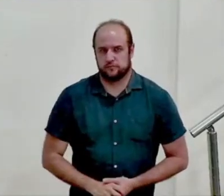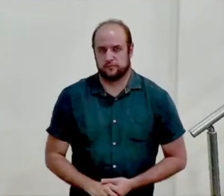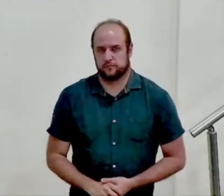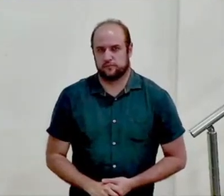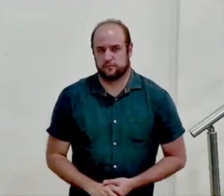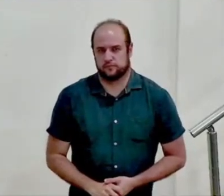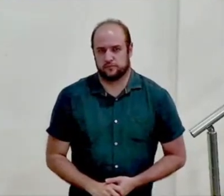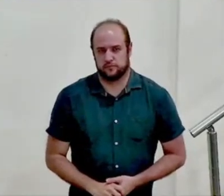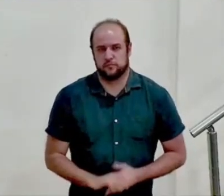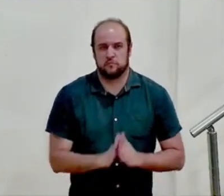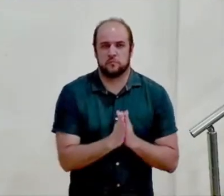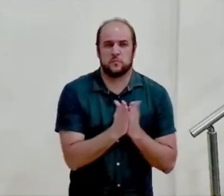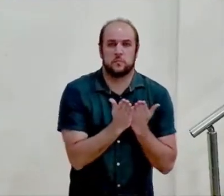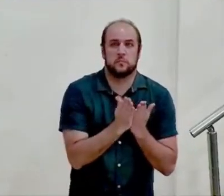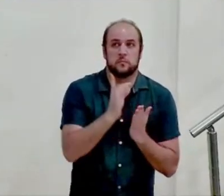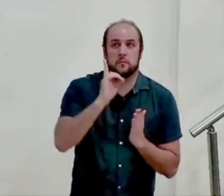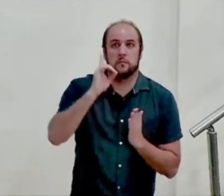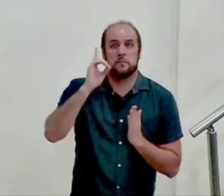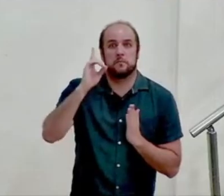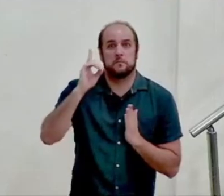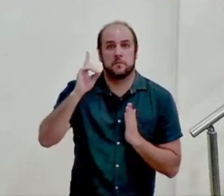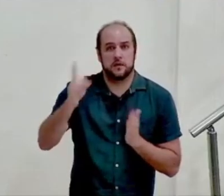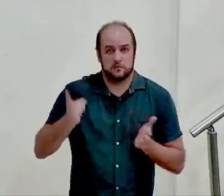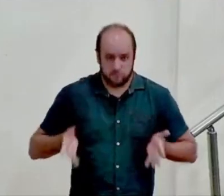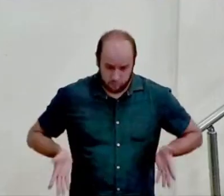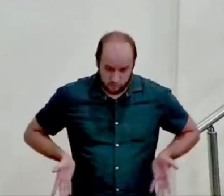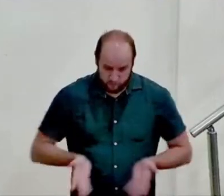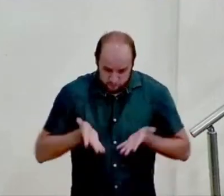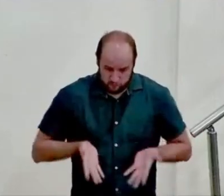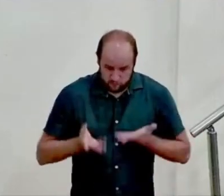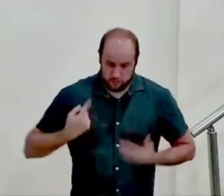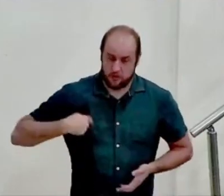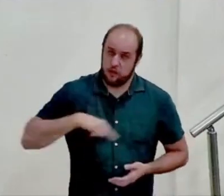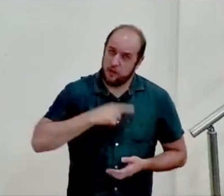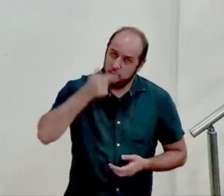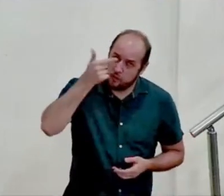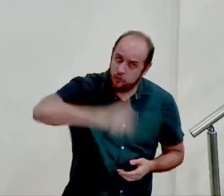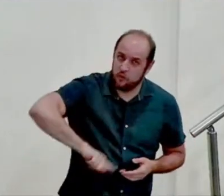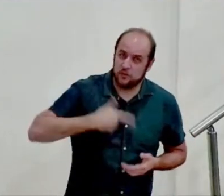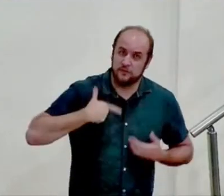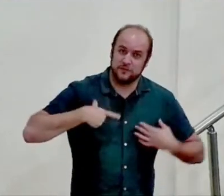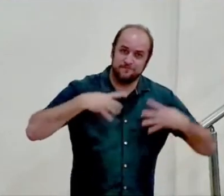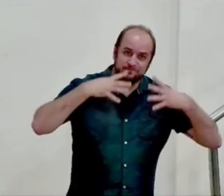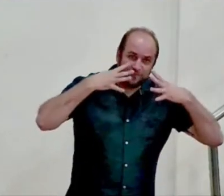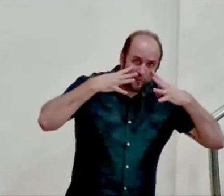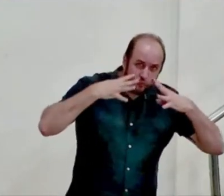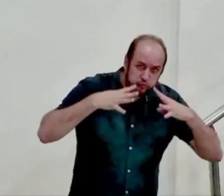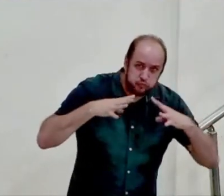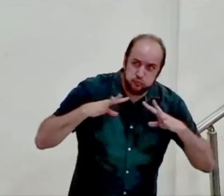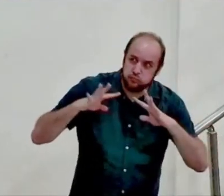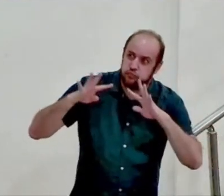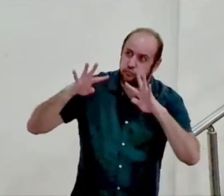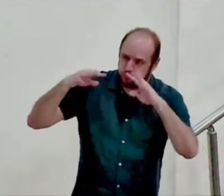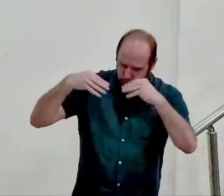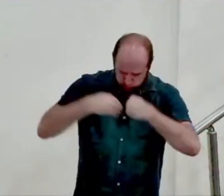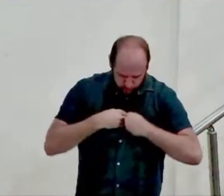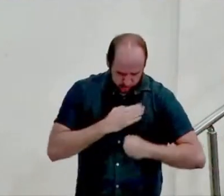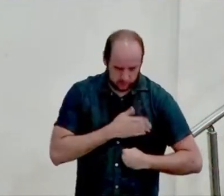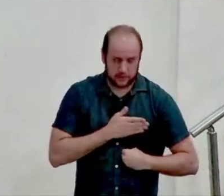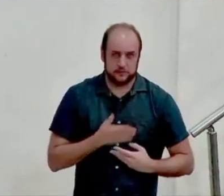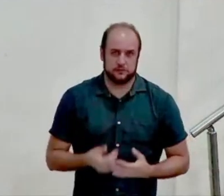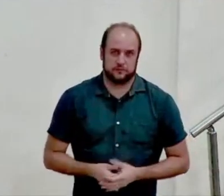a bíblia nos impulsiona novamente a nos voltarmos para o nosso próprio coração